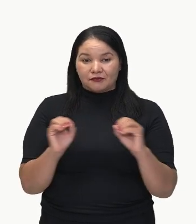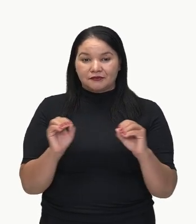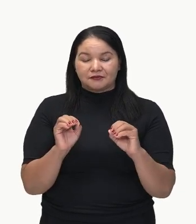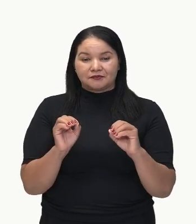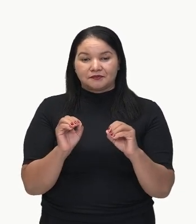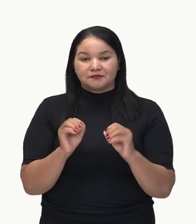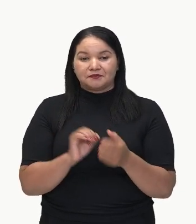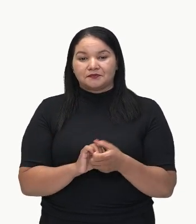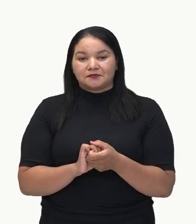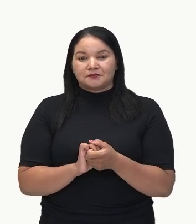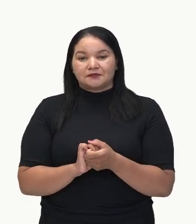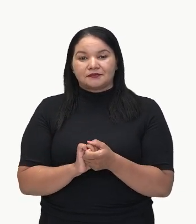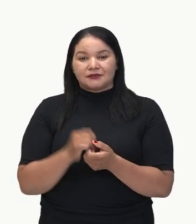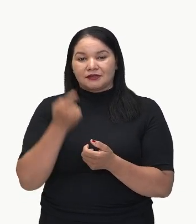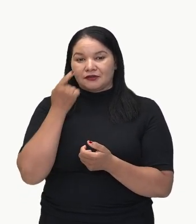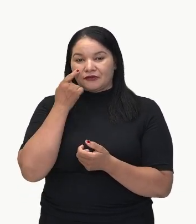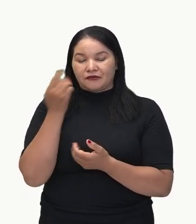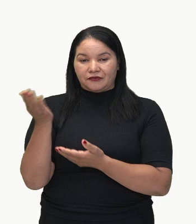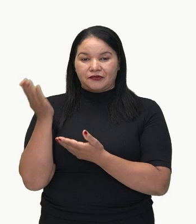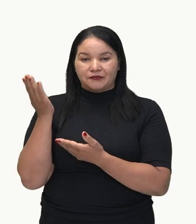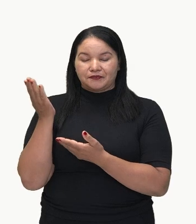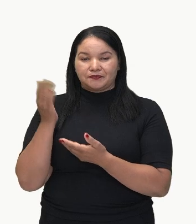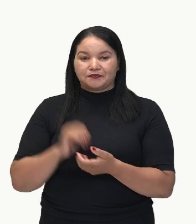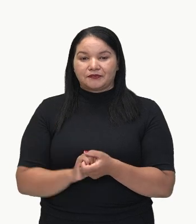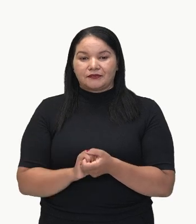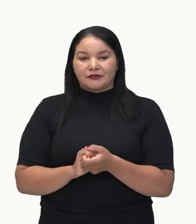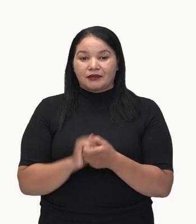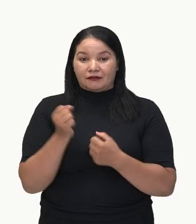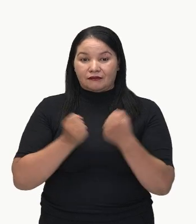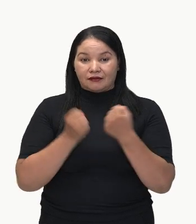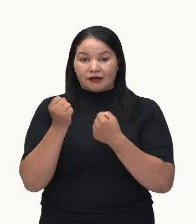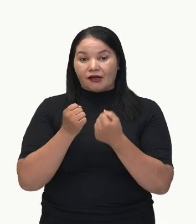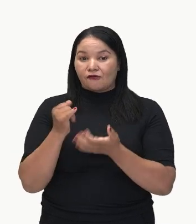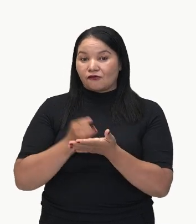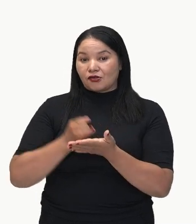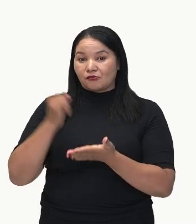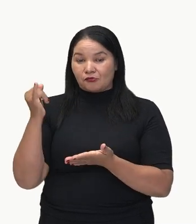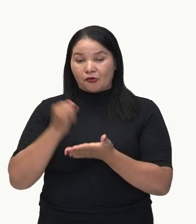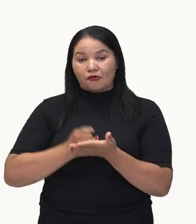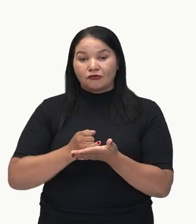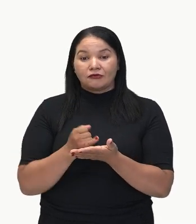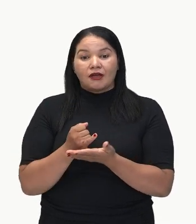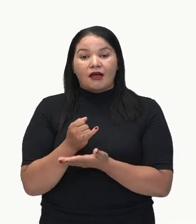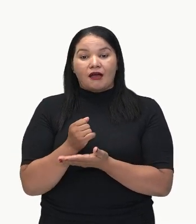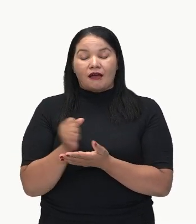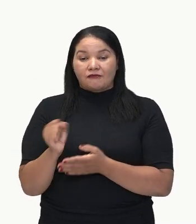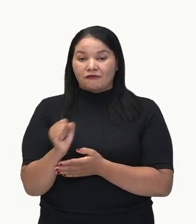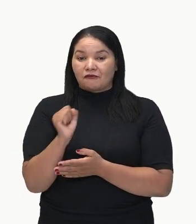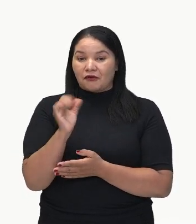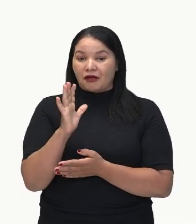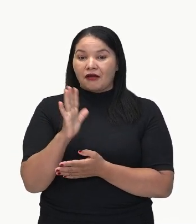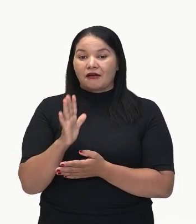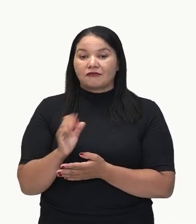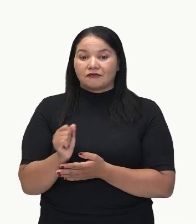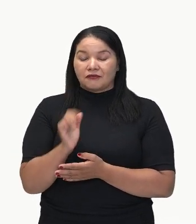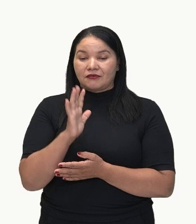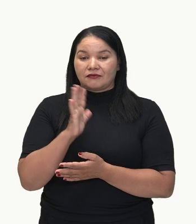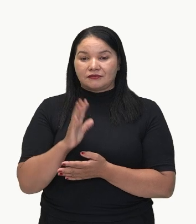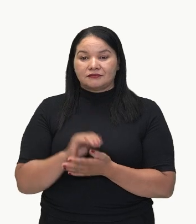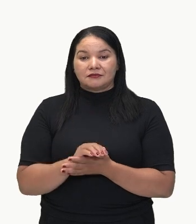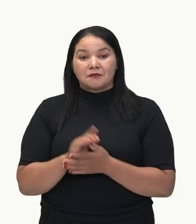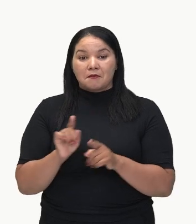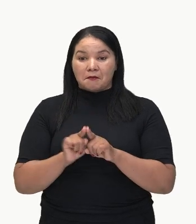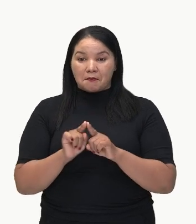Os carros importados custam muito caro, tem desempenho excelente. Olha só. Notem que